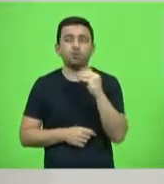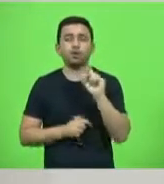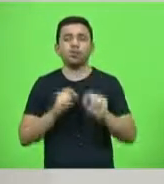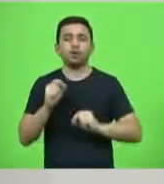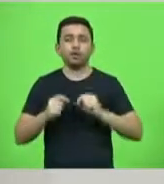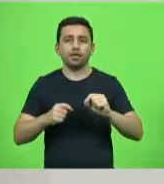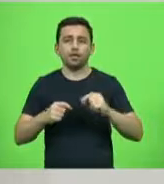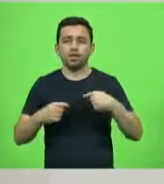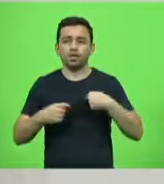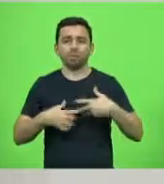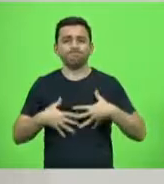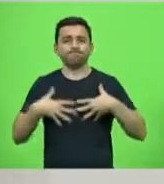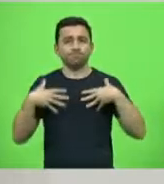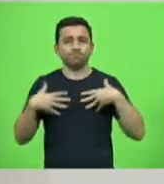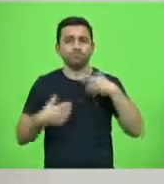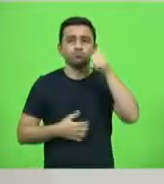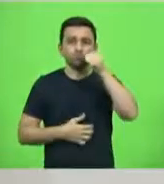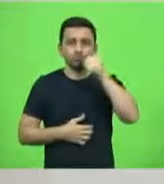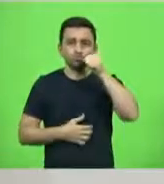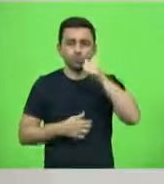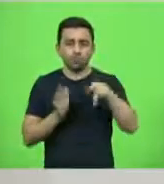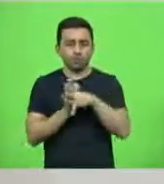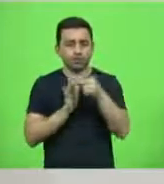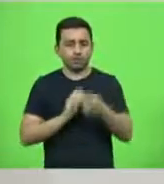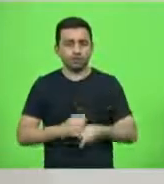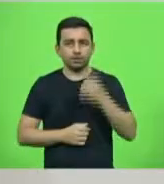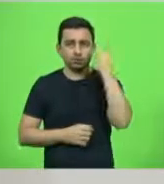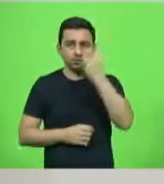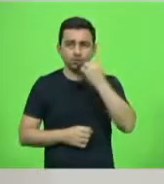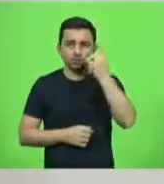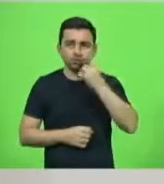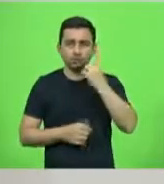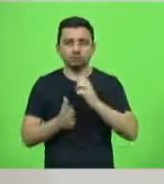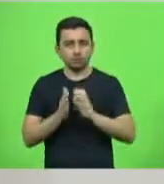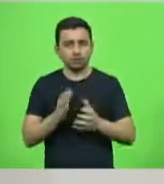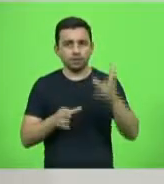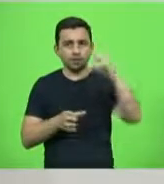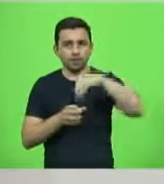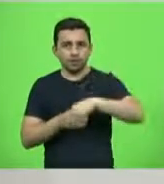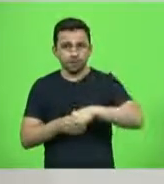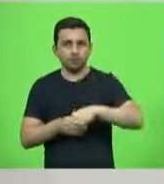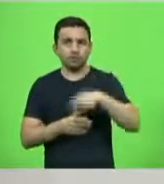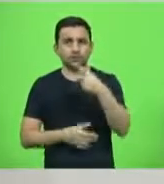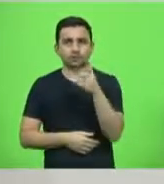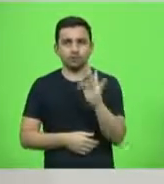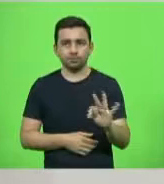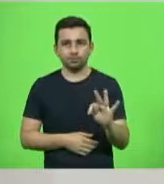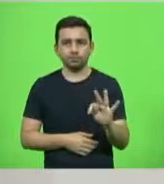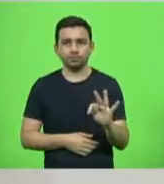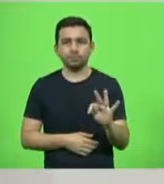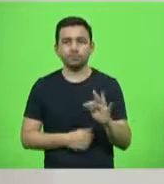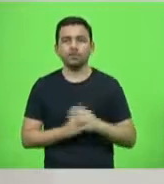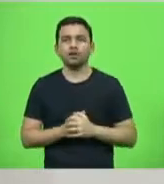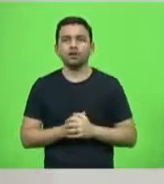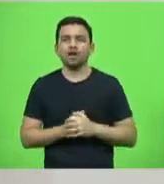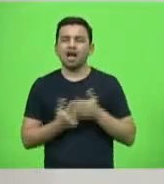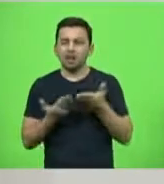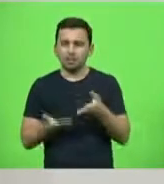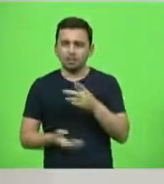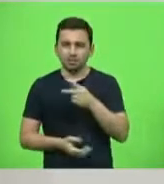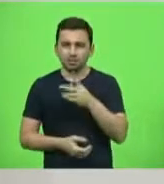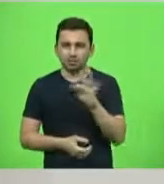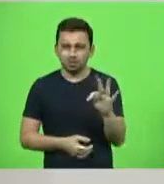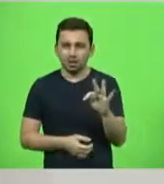de ser uma mulher parlamentar dentro do Partido dos Trabalhadores. O PT, mesmo criado em